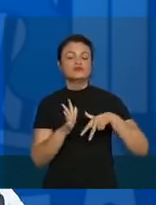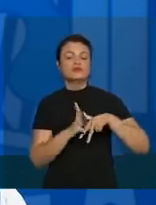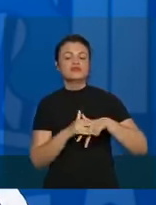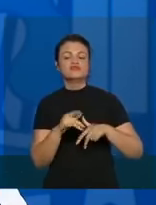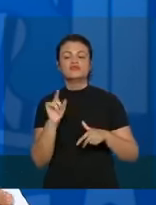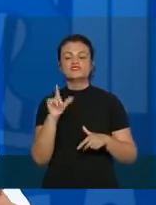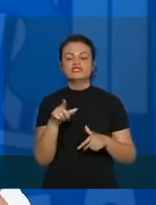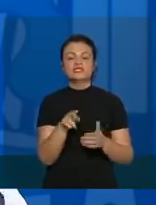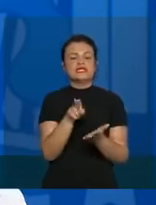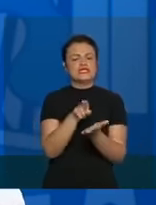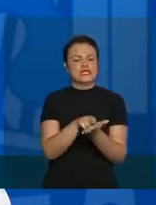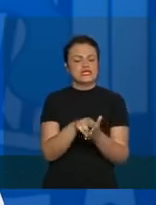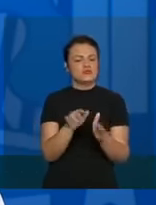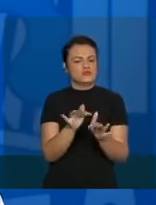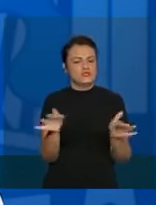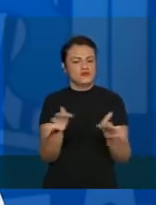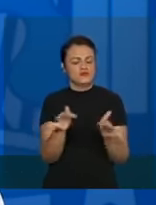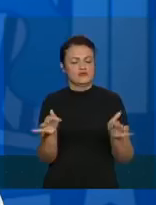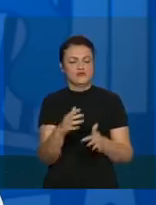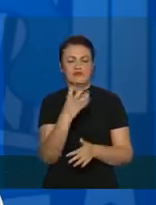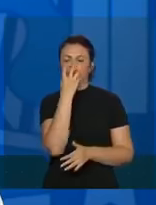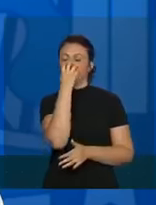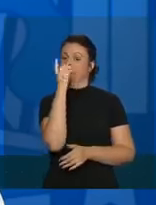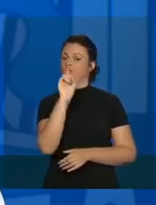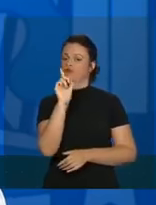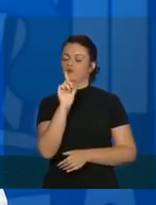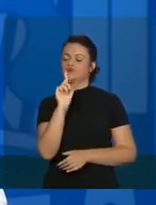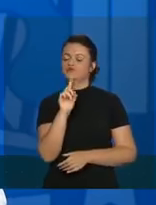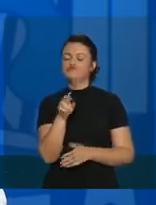está internado, mas não está com o tubo.